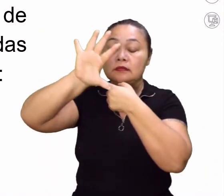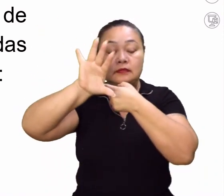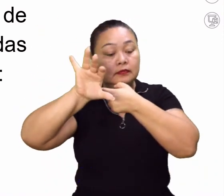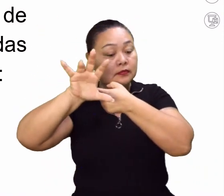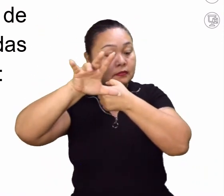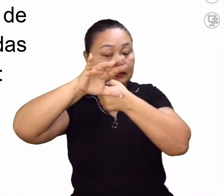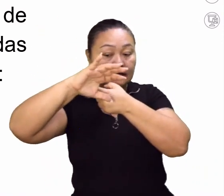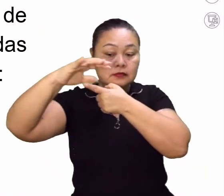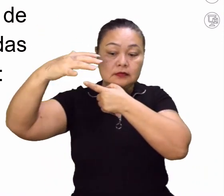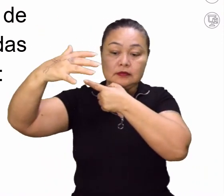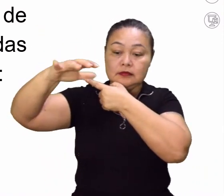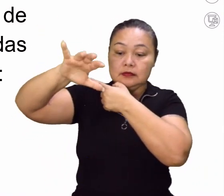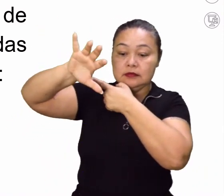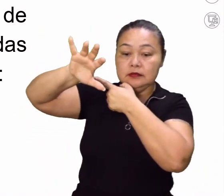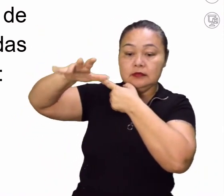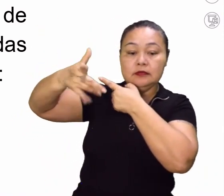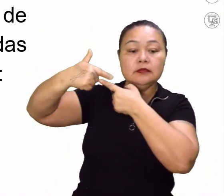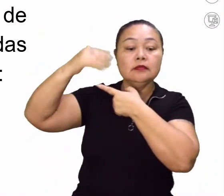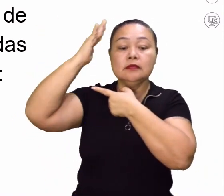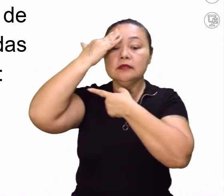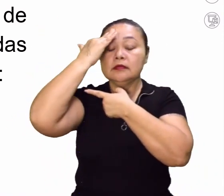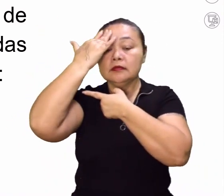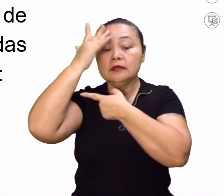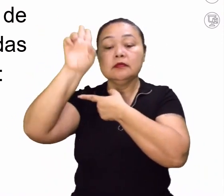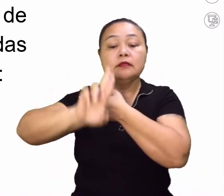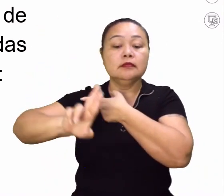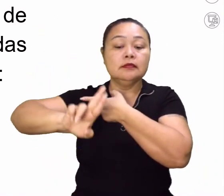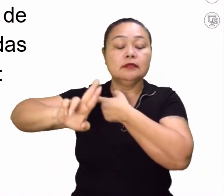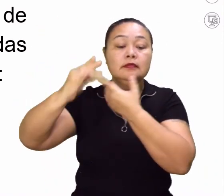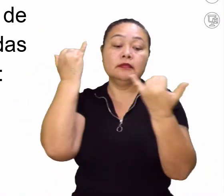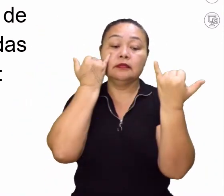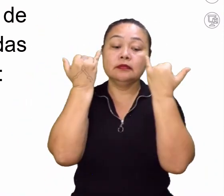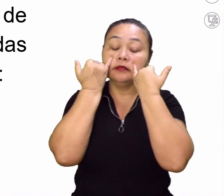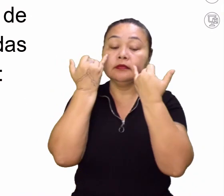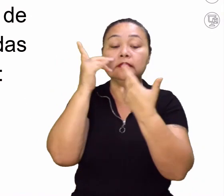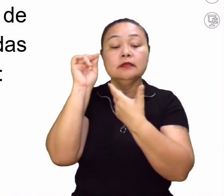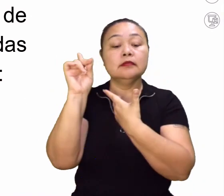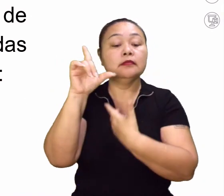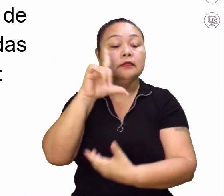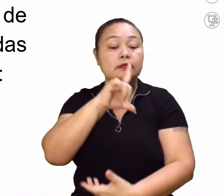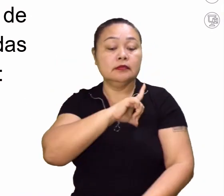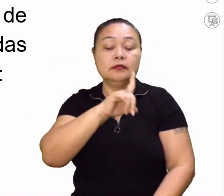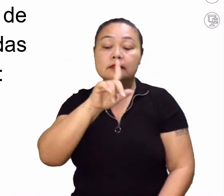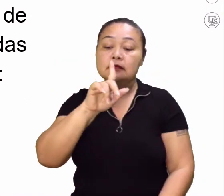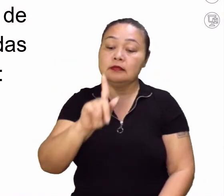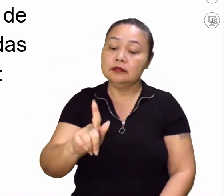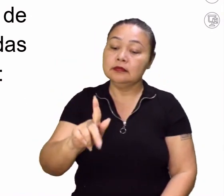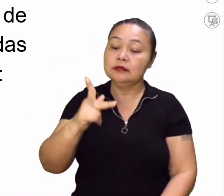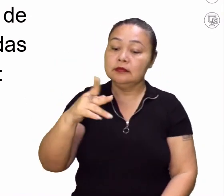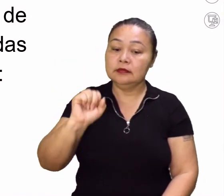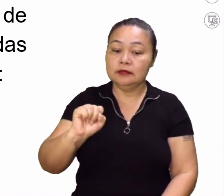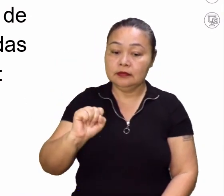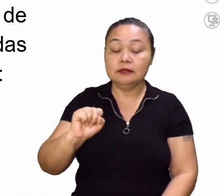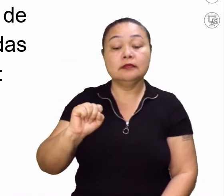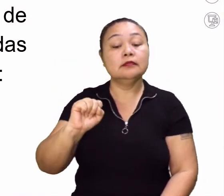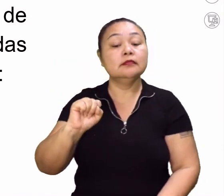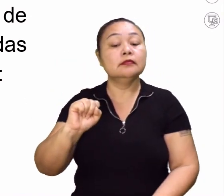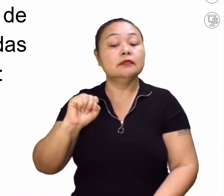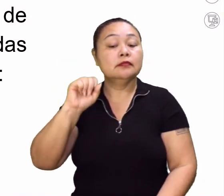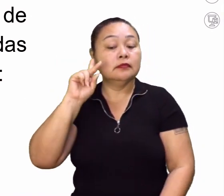satélite. A compreensão e a utilização das informações fornecidas por um GPS